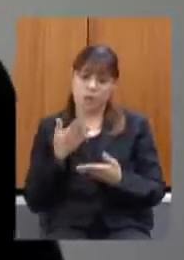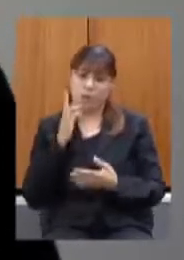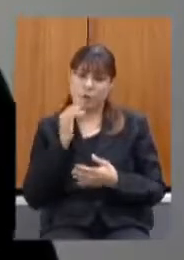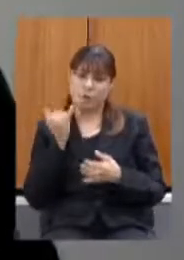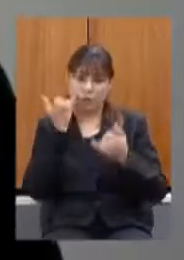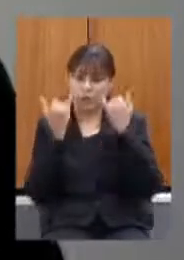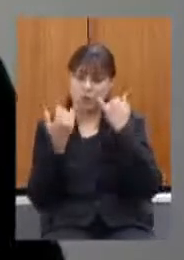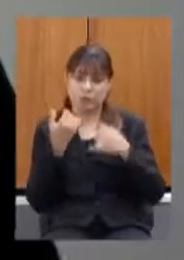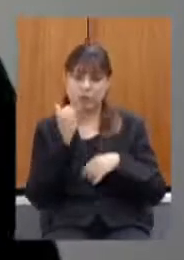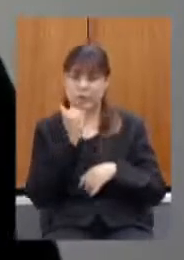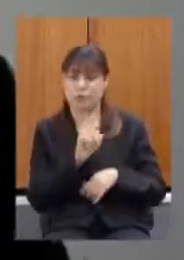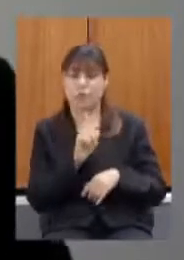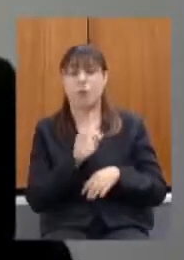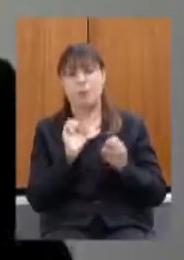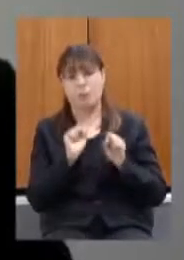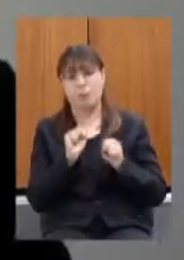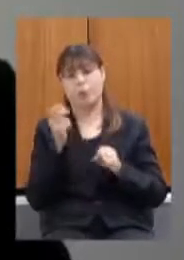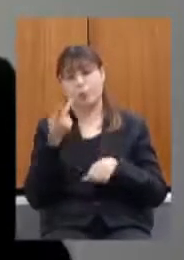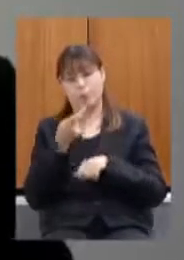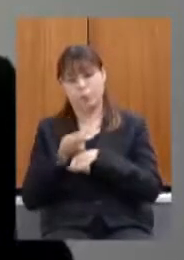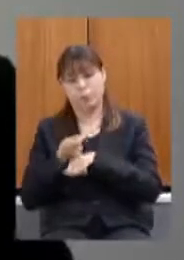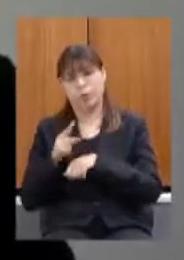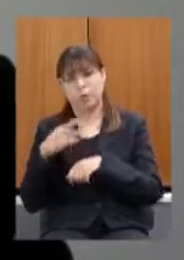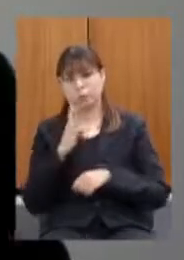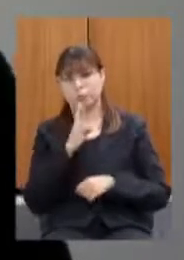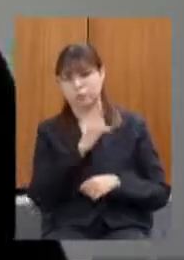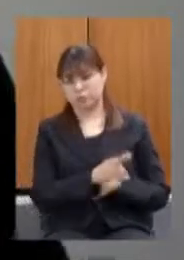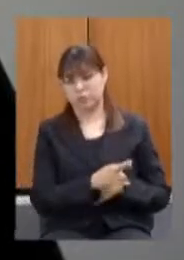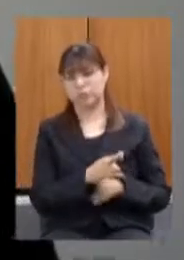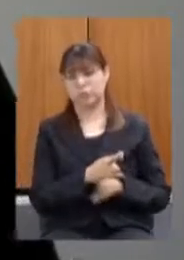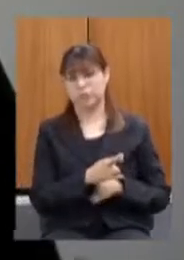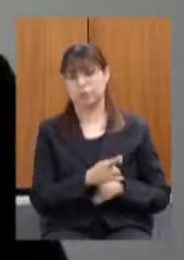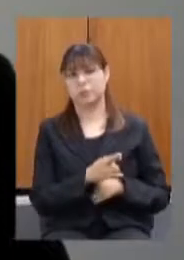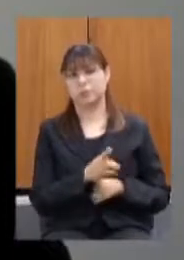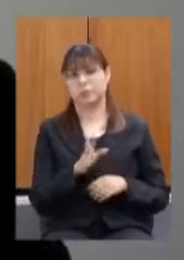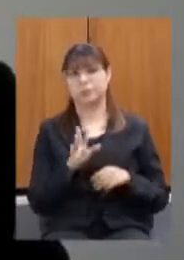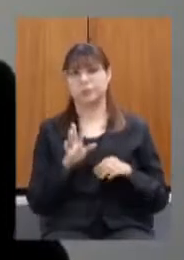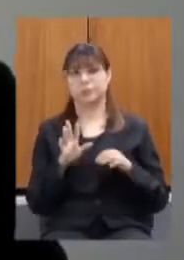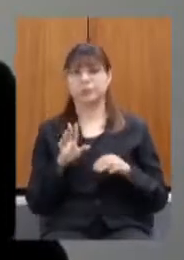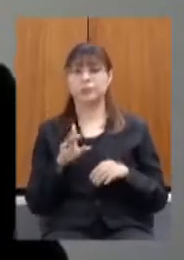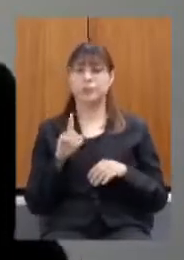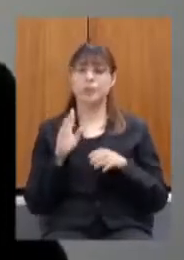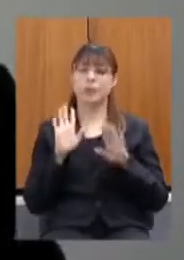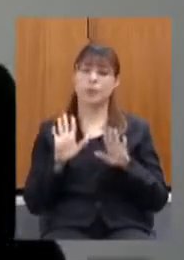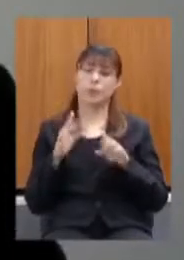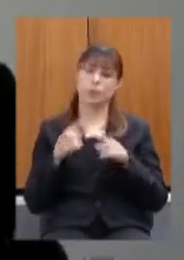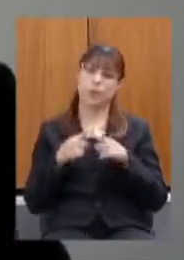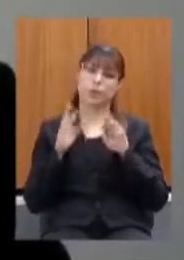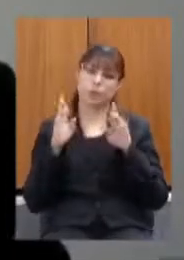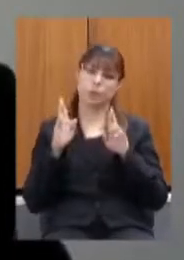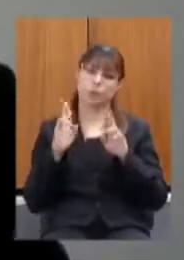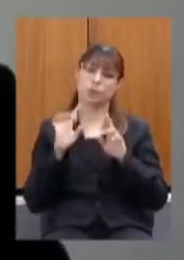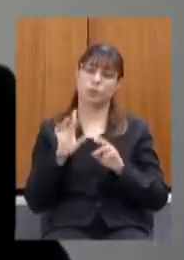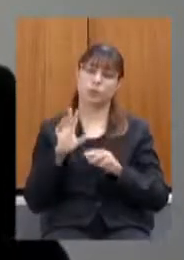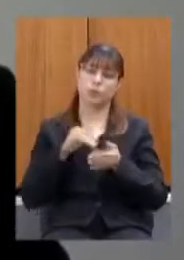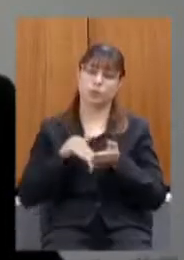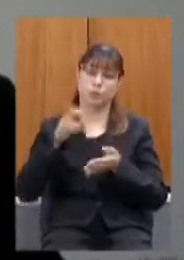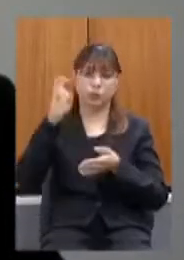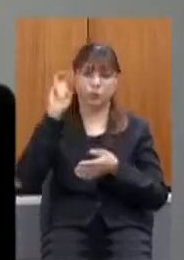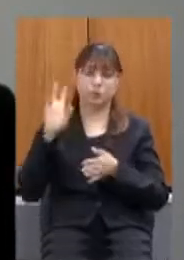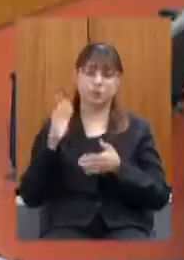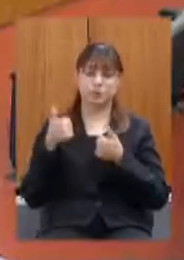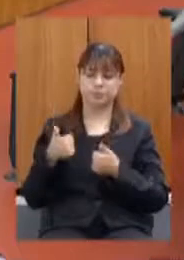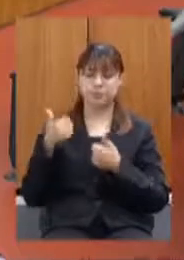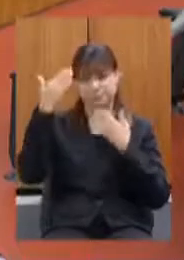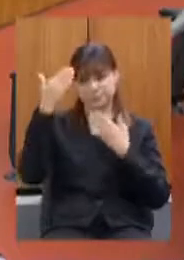tenho essa informação por ser mais a gestão total da secretaria de cultura bem obrigado